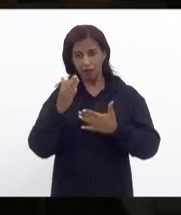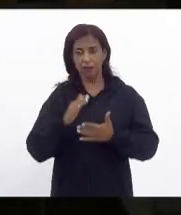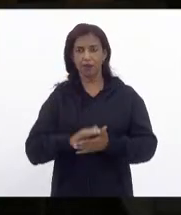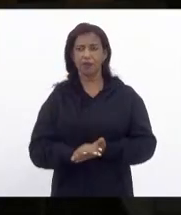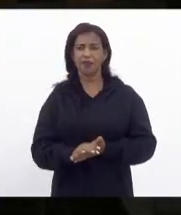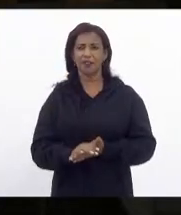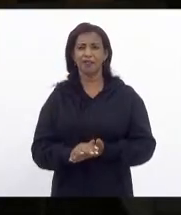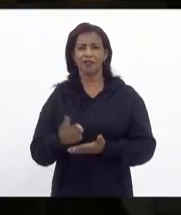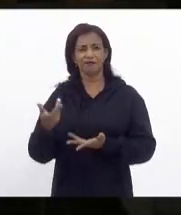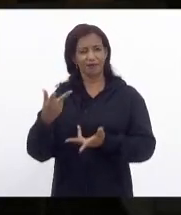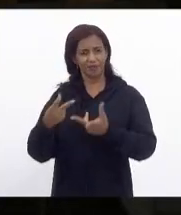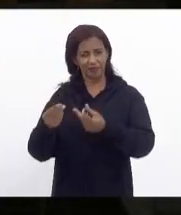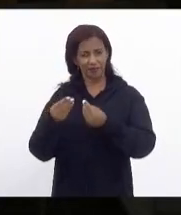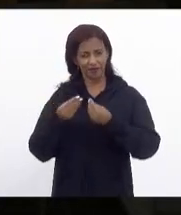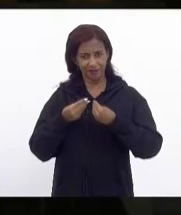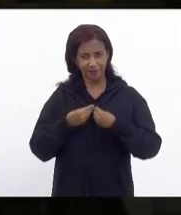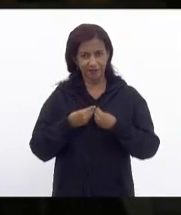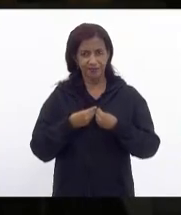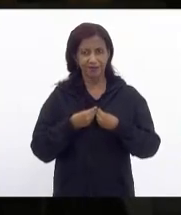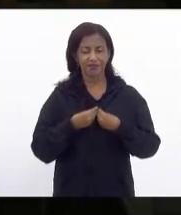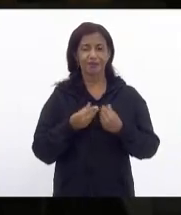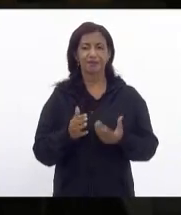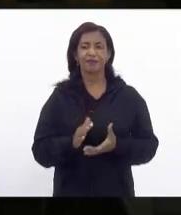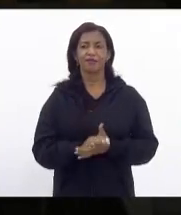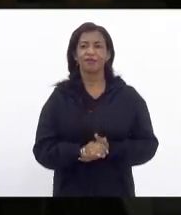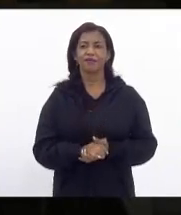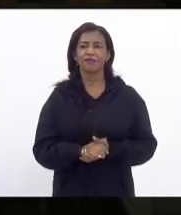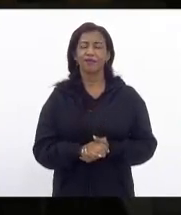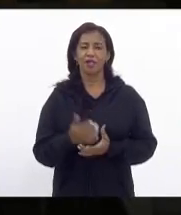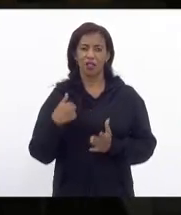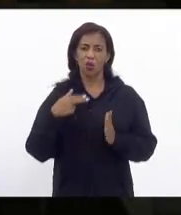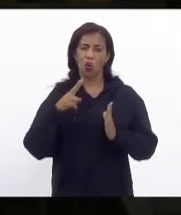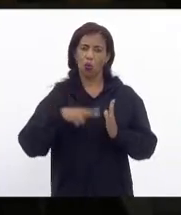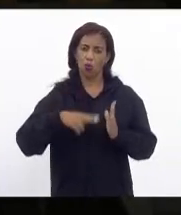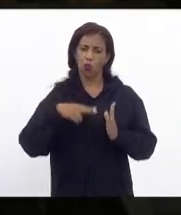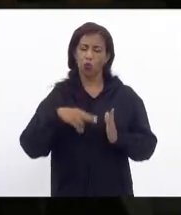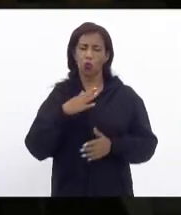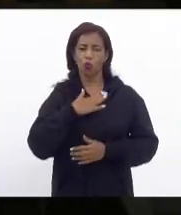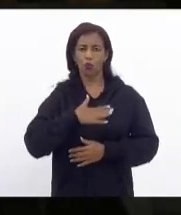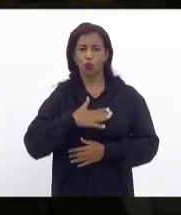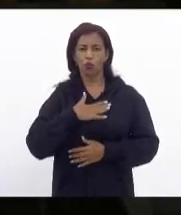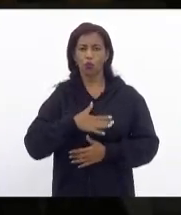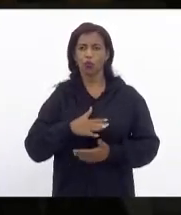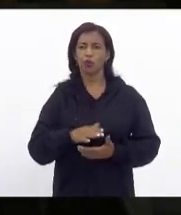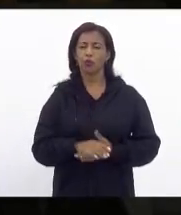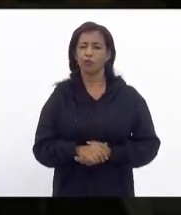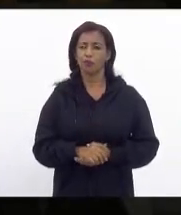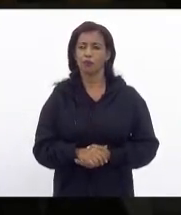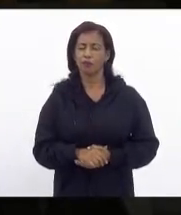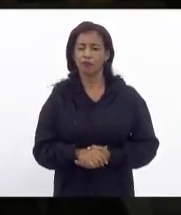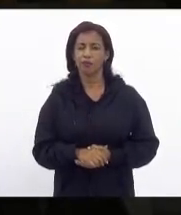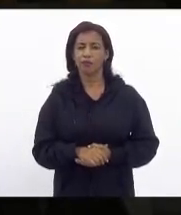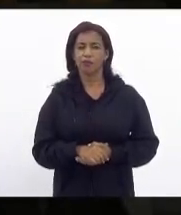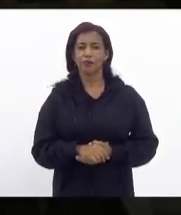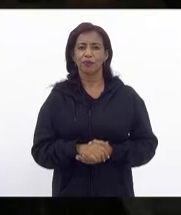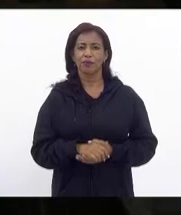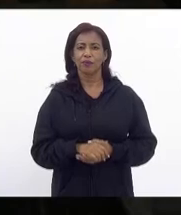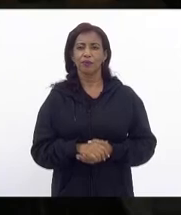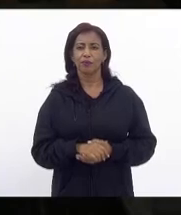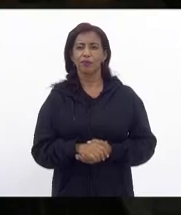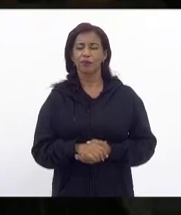generosidade de me dar esse exemplar que eu vou ler com todo carinho pela dedicatória tão afetuosa e